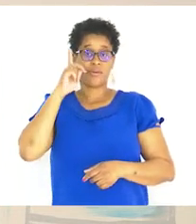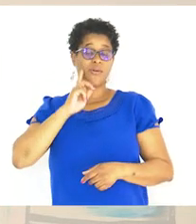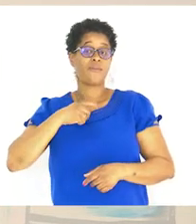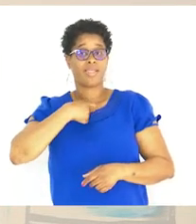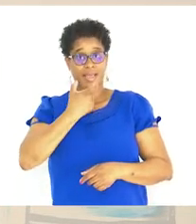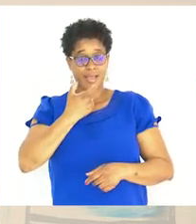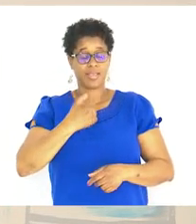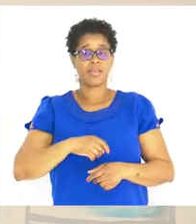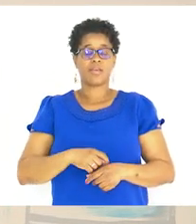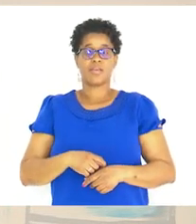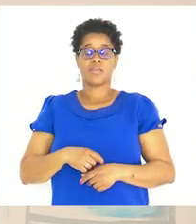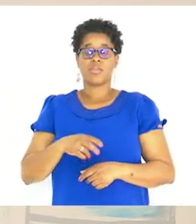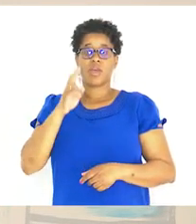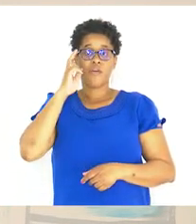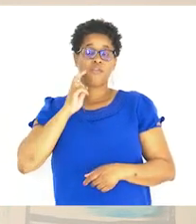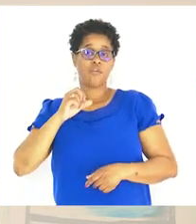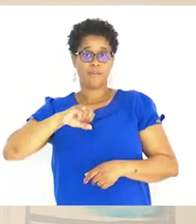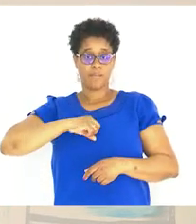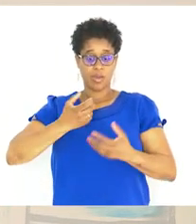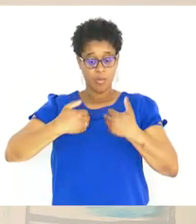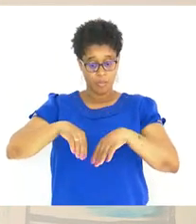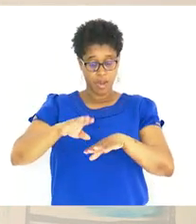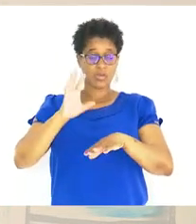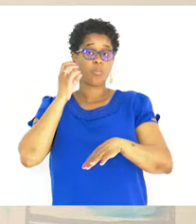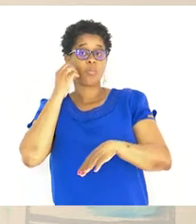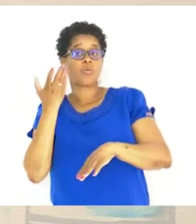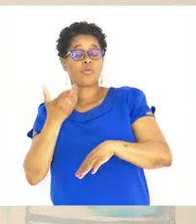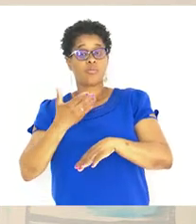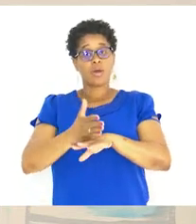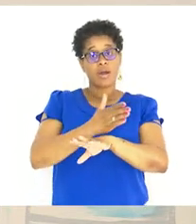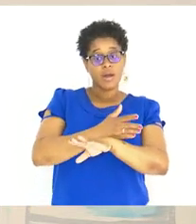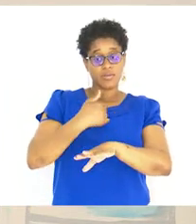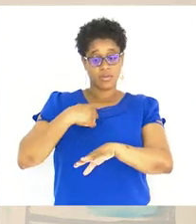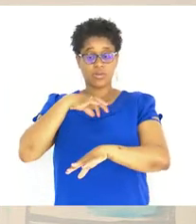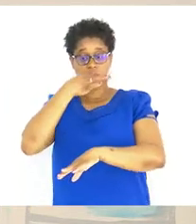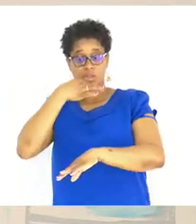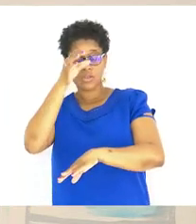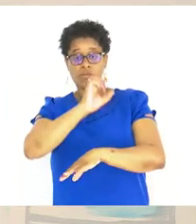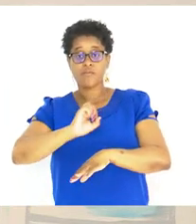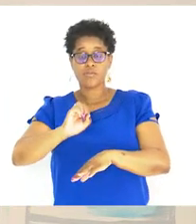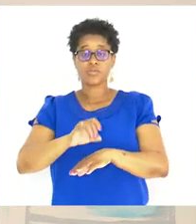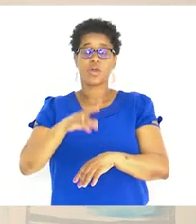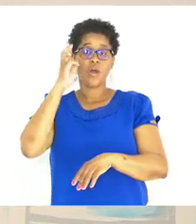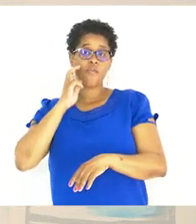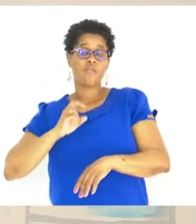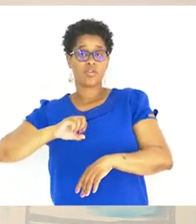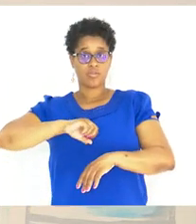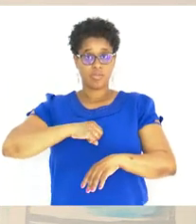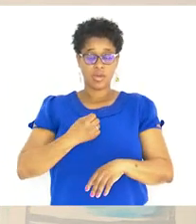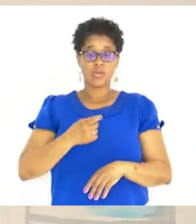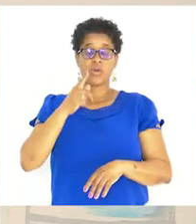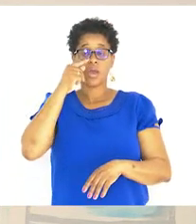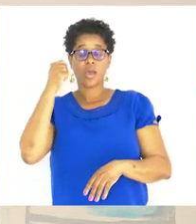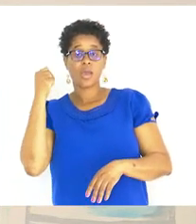Mas Como eu tinha Vos dito anteriormente Os meus avós Eles